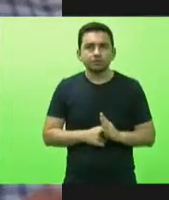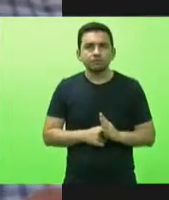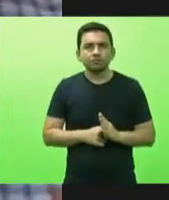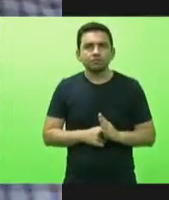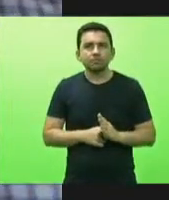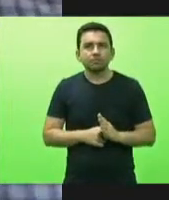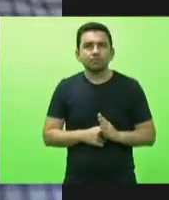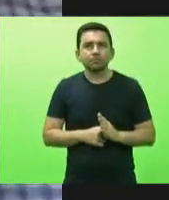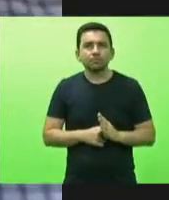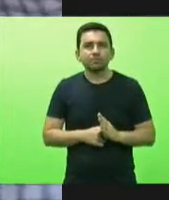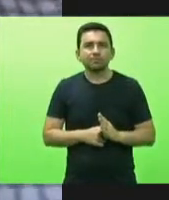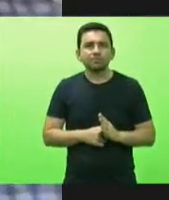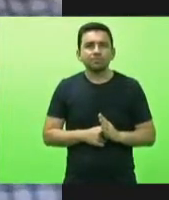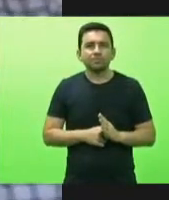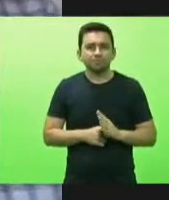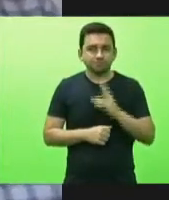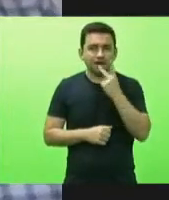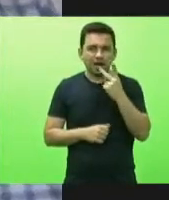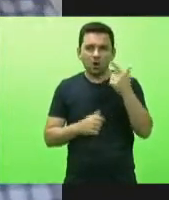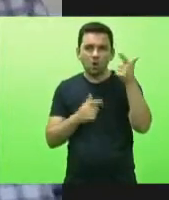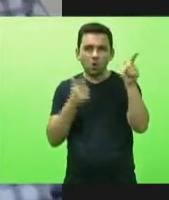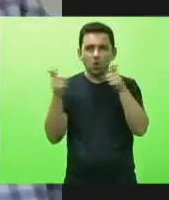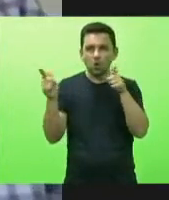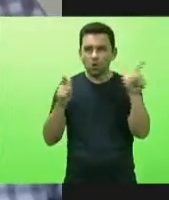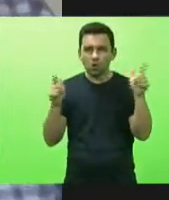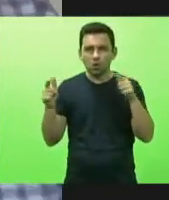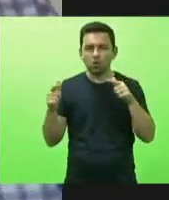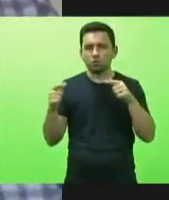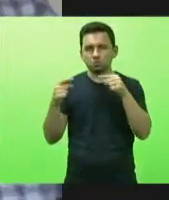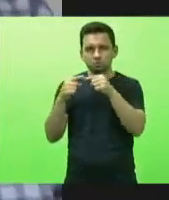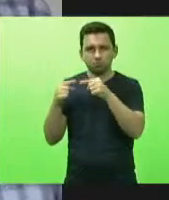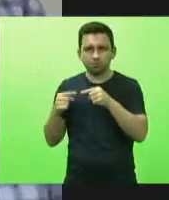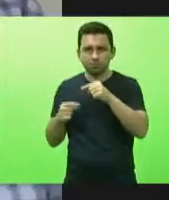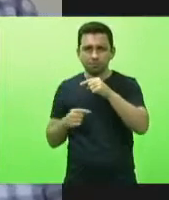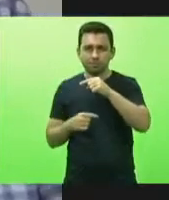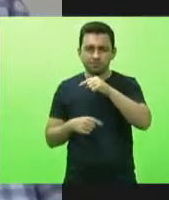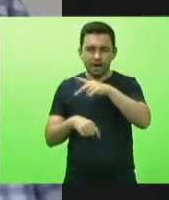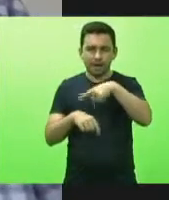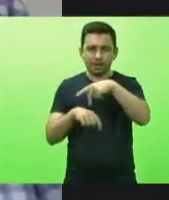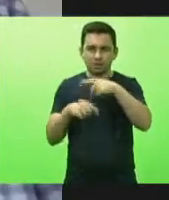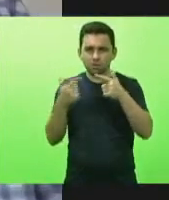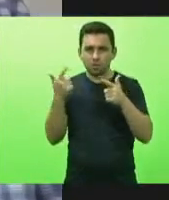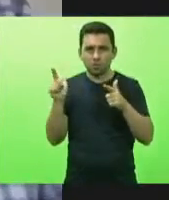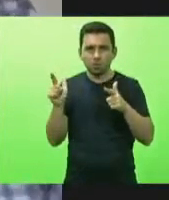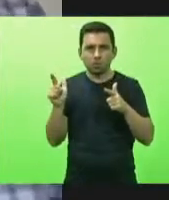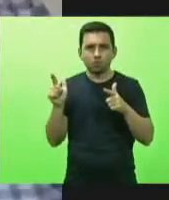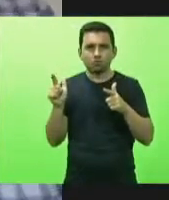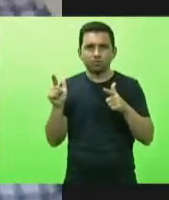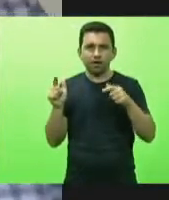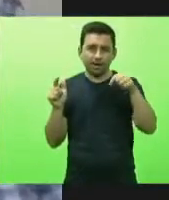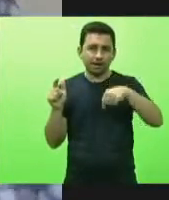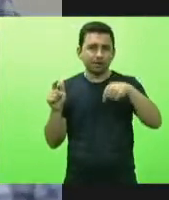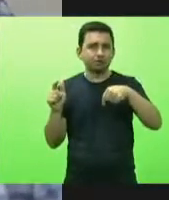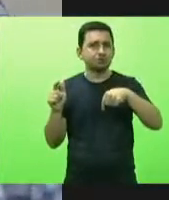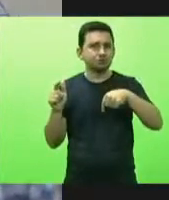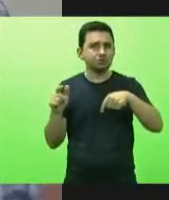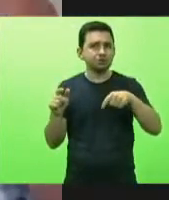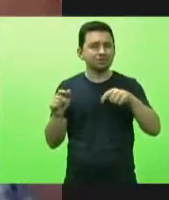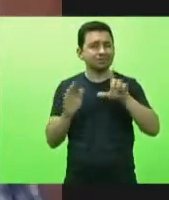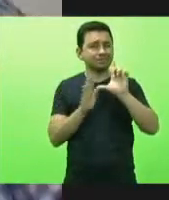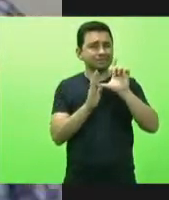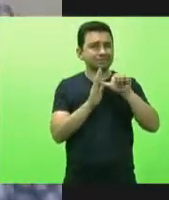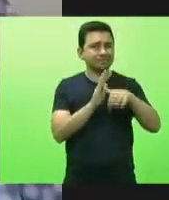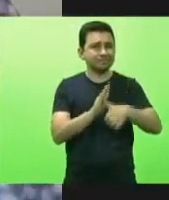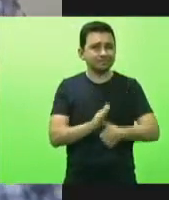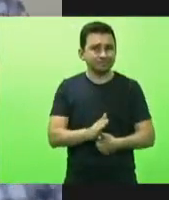fala dos outros países nós somos ainda o país que estamos mais atrasados